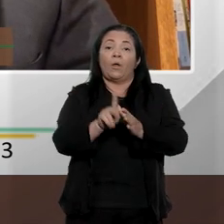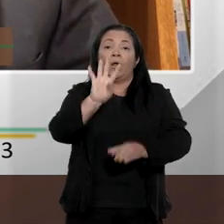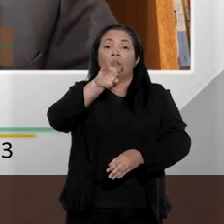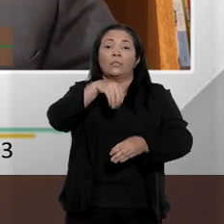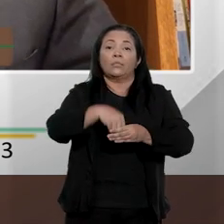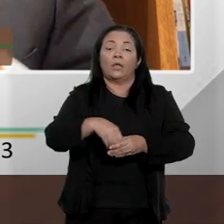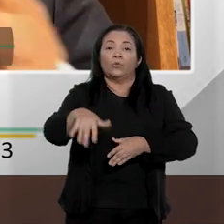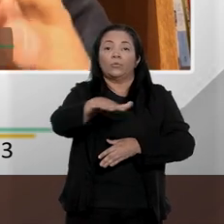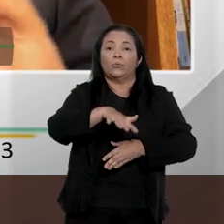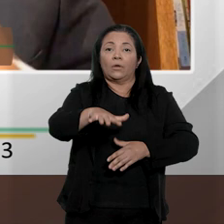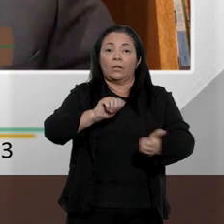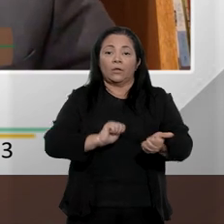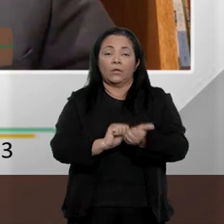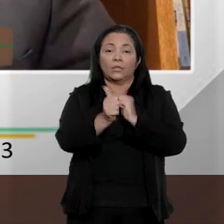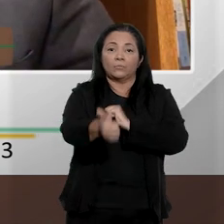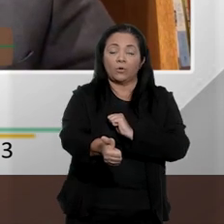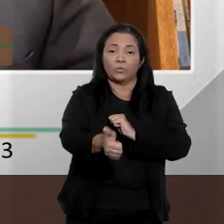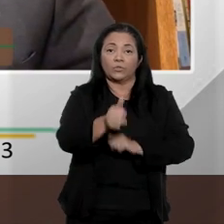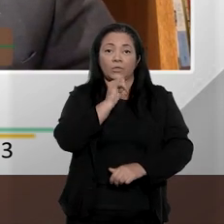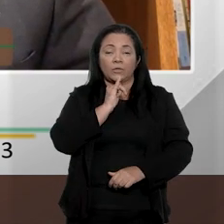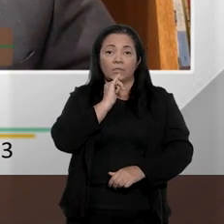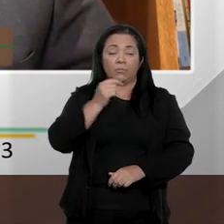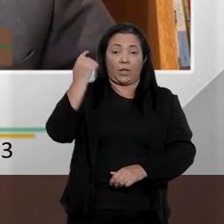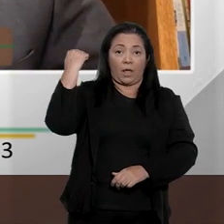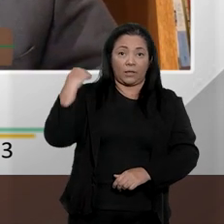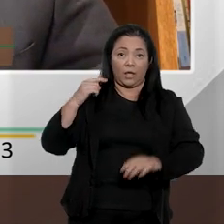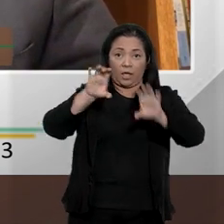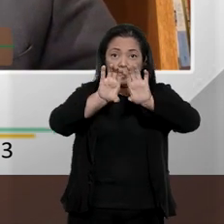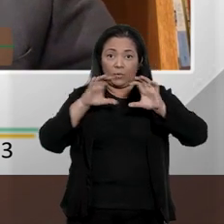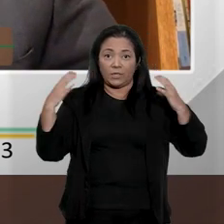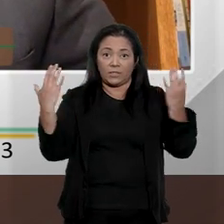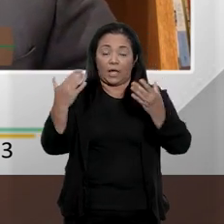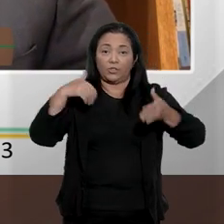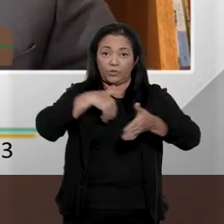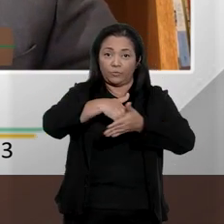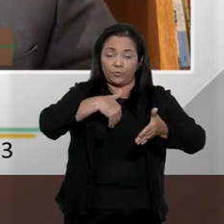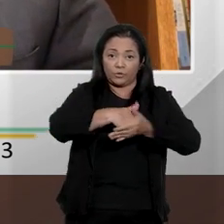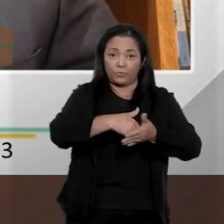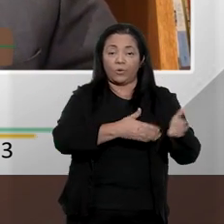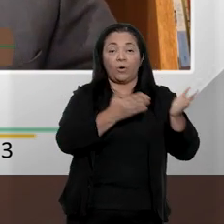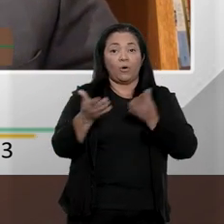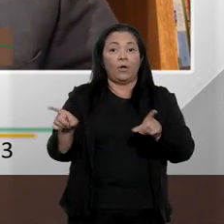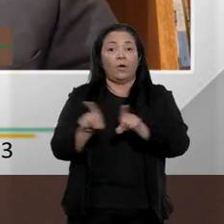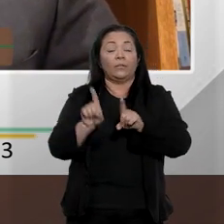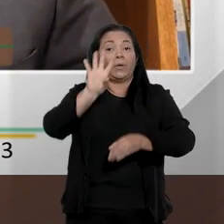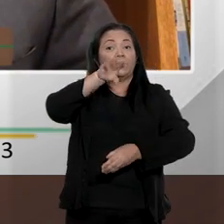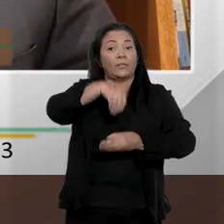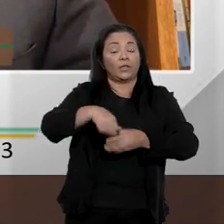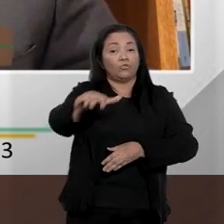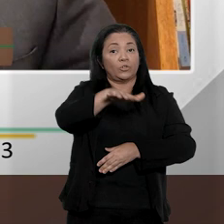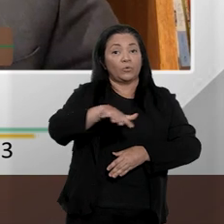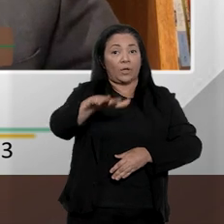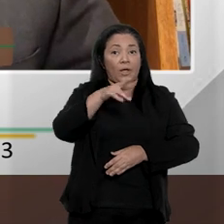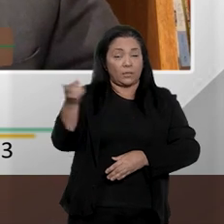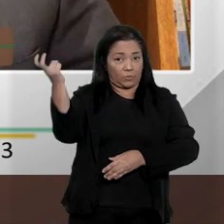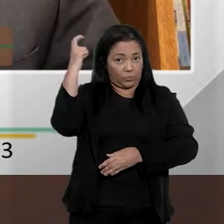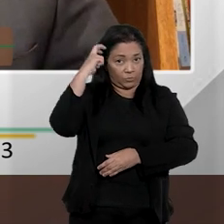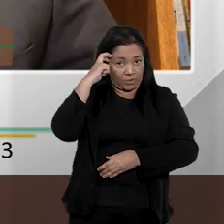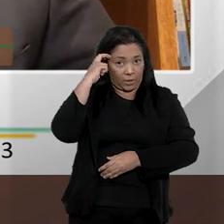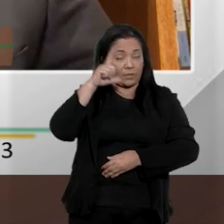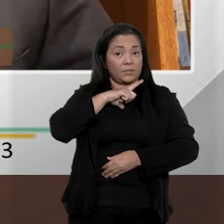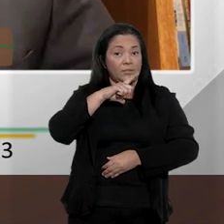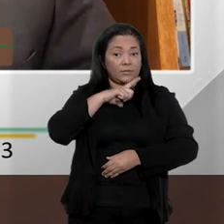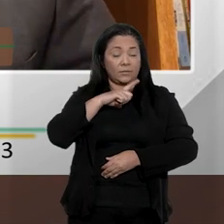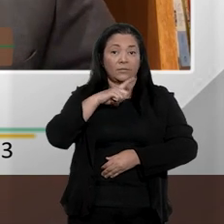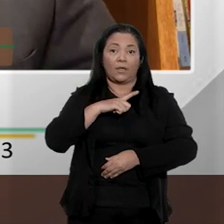esportivos, como o exemplo que eu citei há pouco dos estádios de futebol, mas também em ambientes culturais, em ambientes